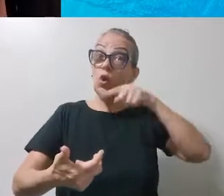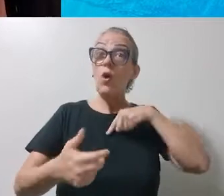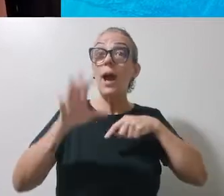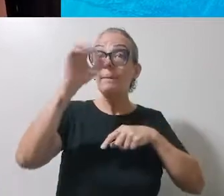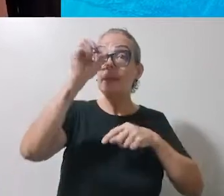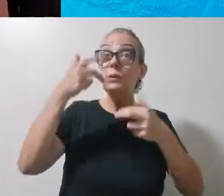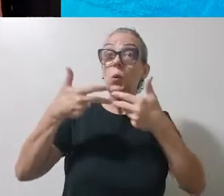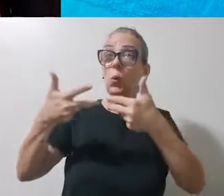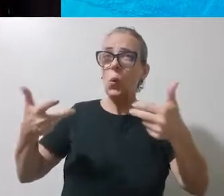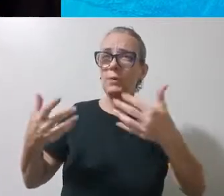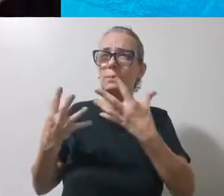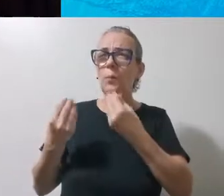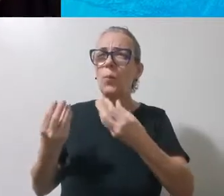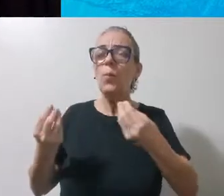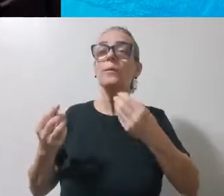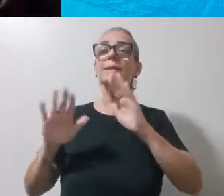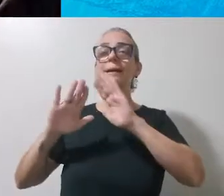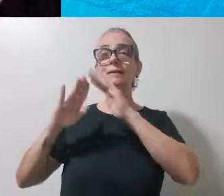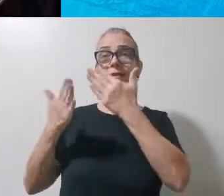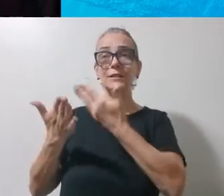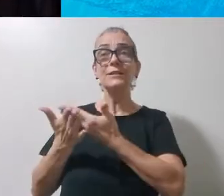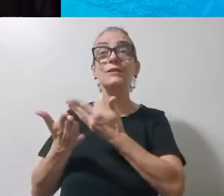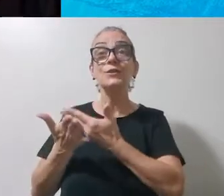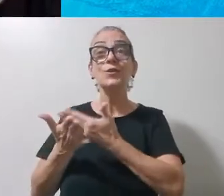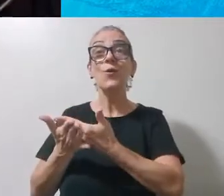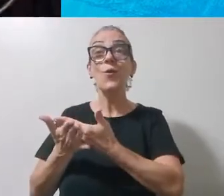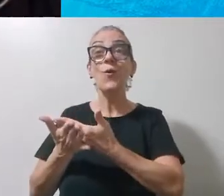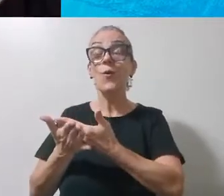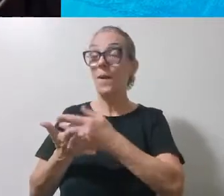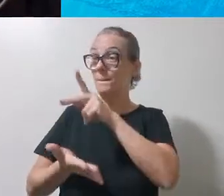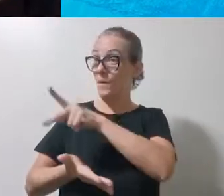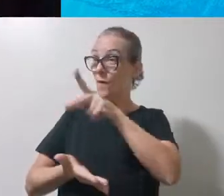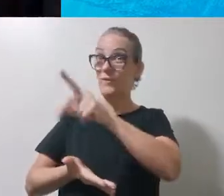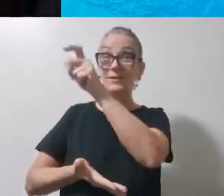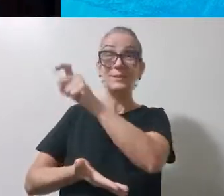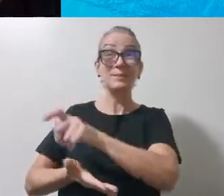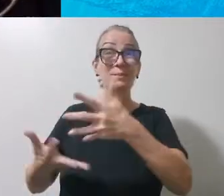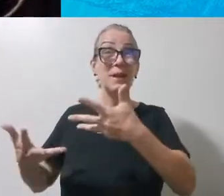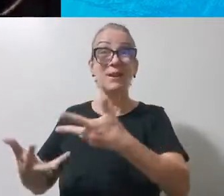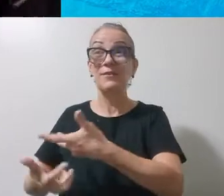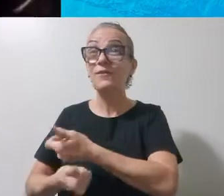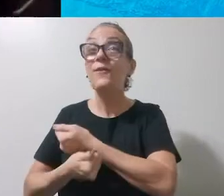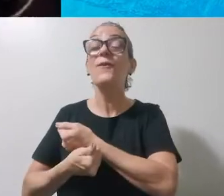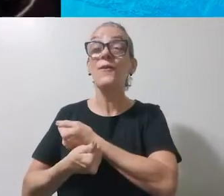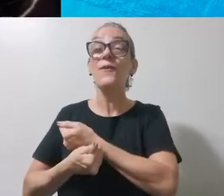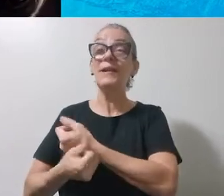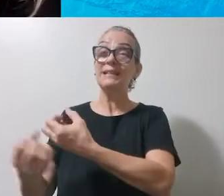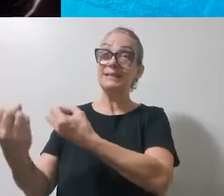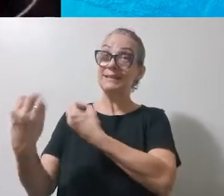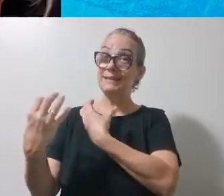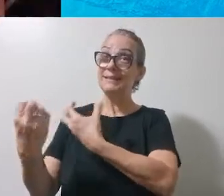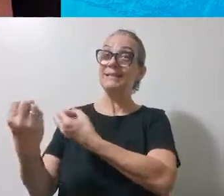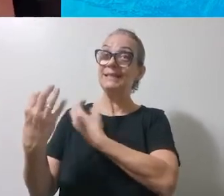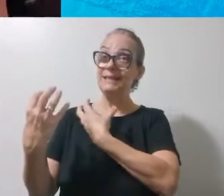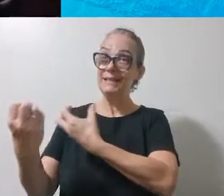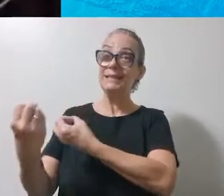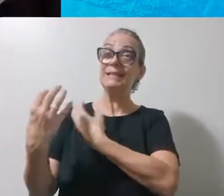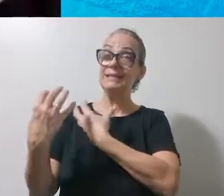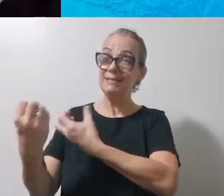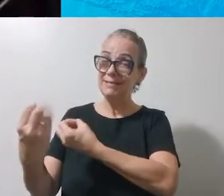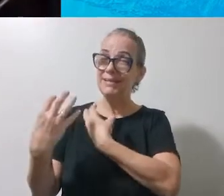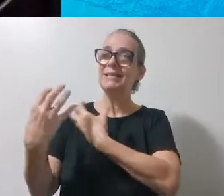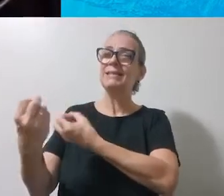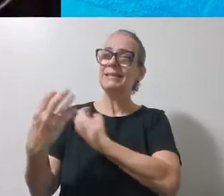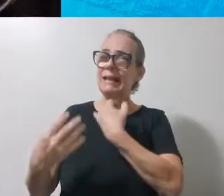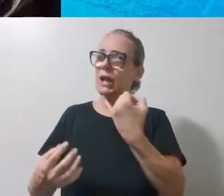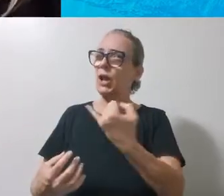escola, não é? Com a nossa maravilhosa professora, com o professor, que nos ensina tantas coisas